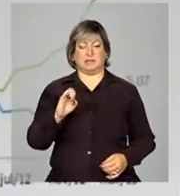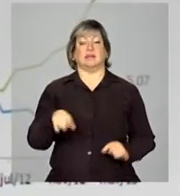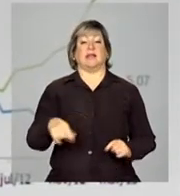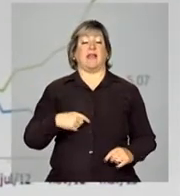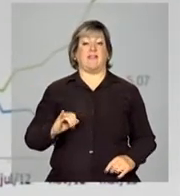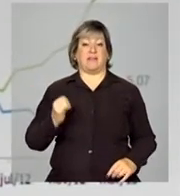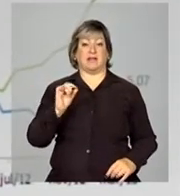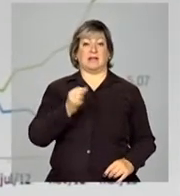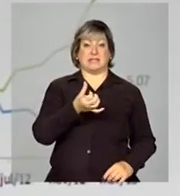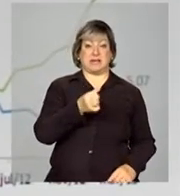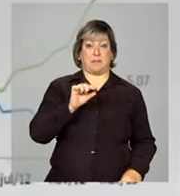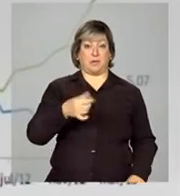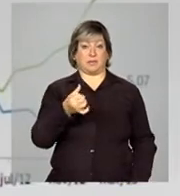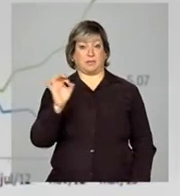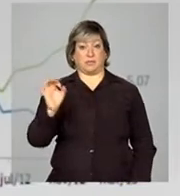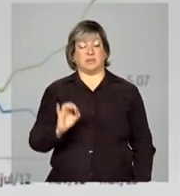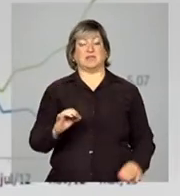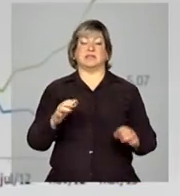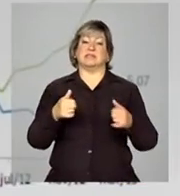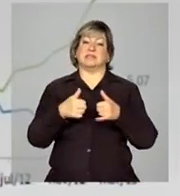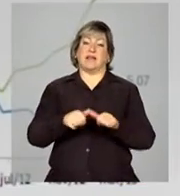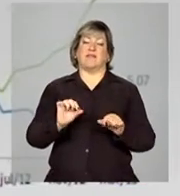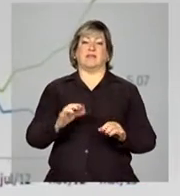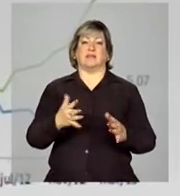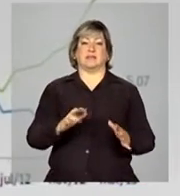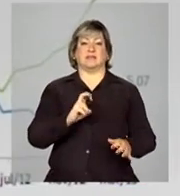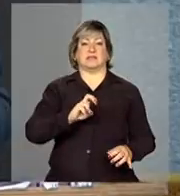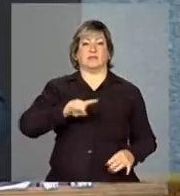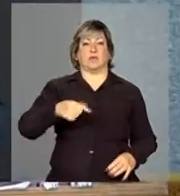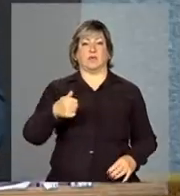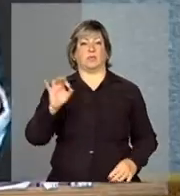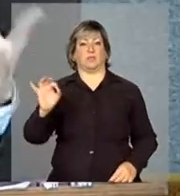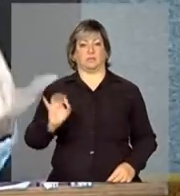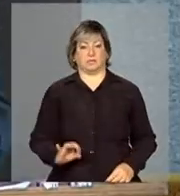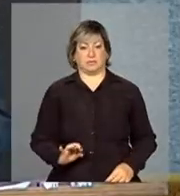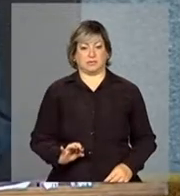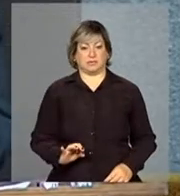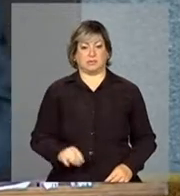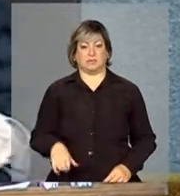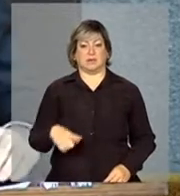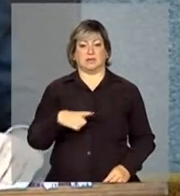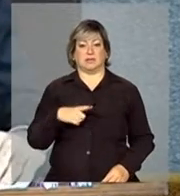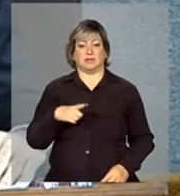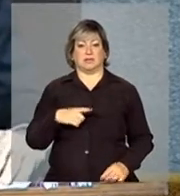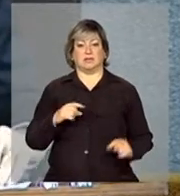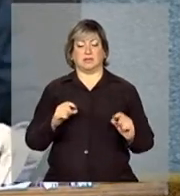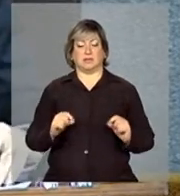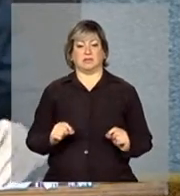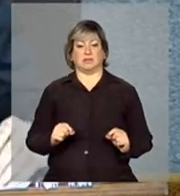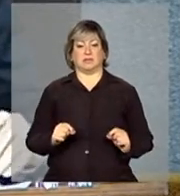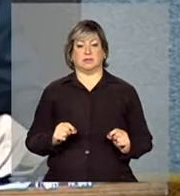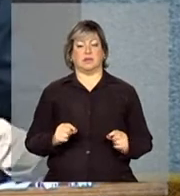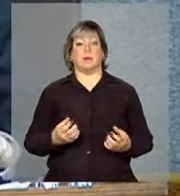ser 6,6%, estaria na casa de 5,1%. Então, seria uma inflação muito